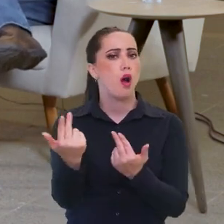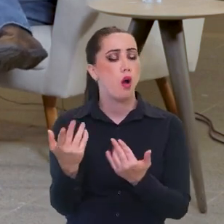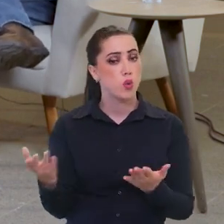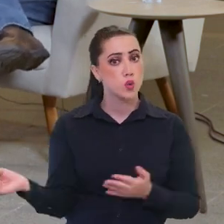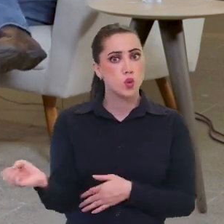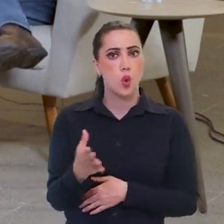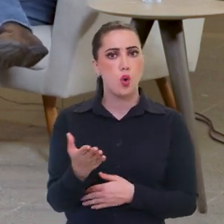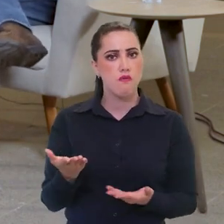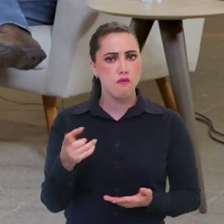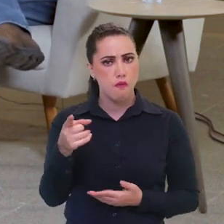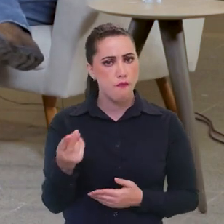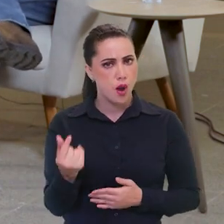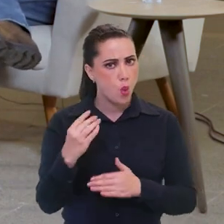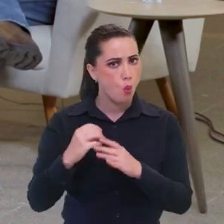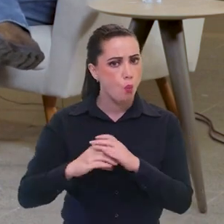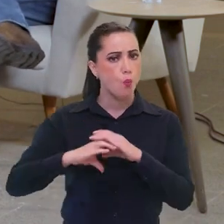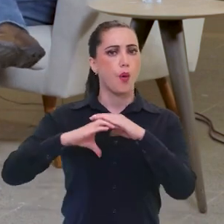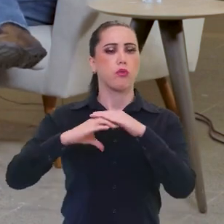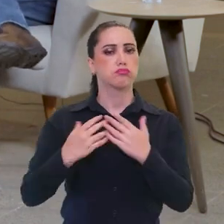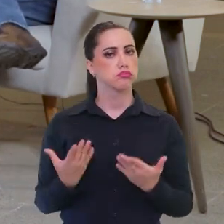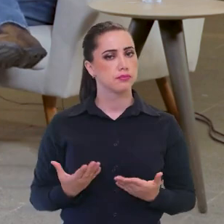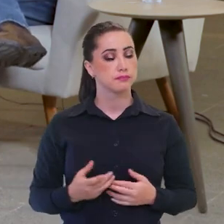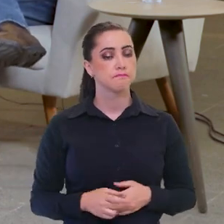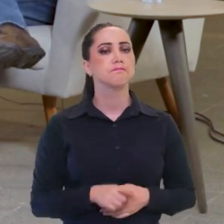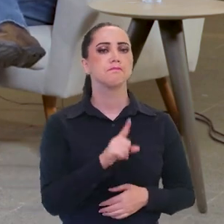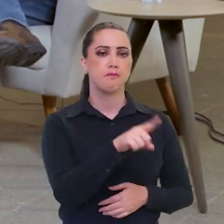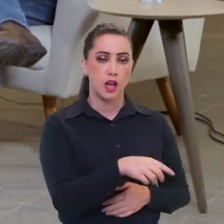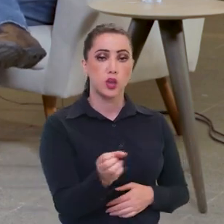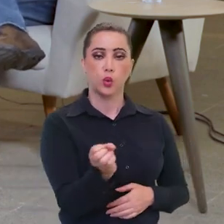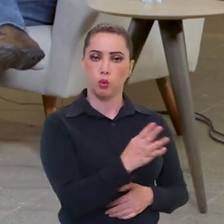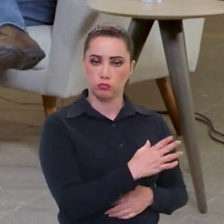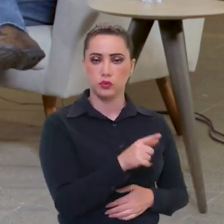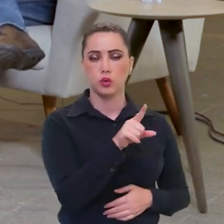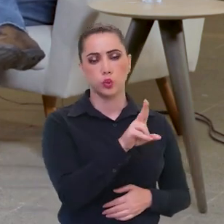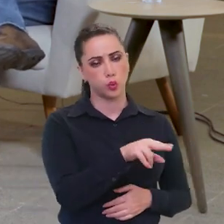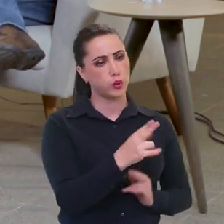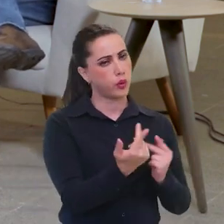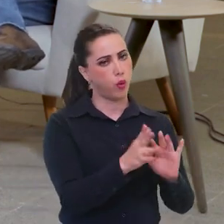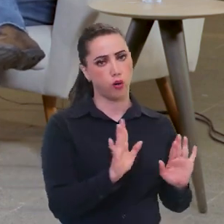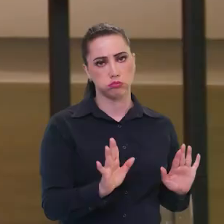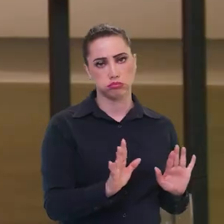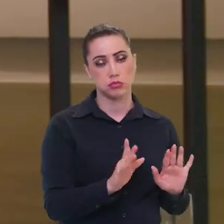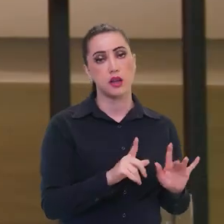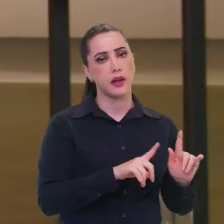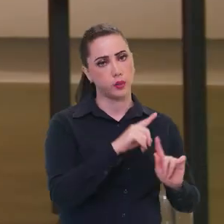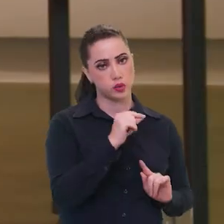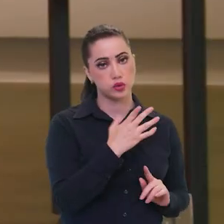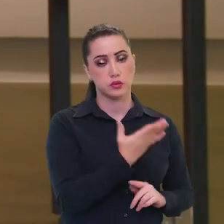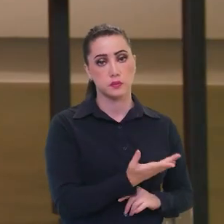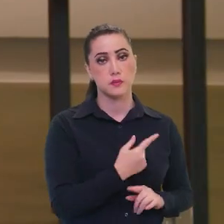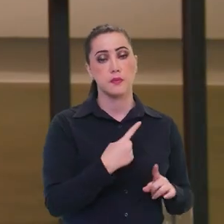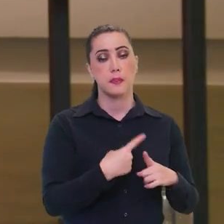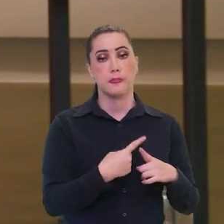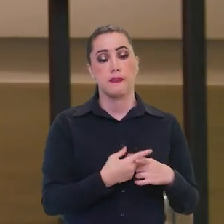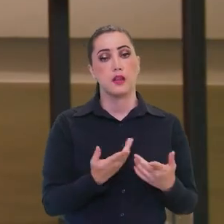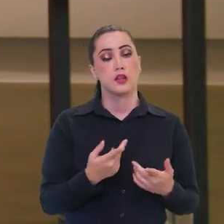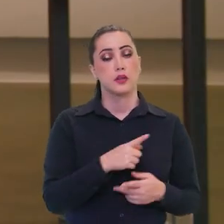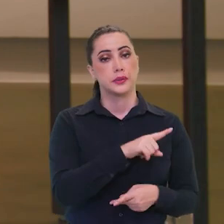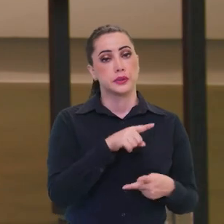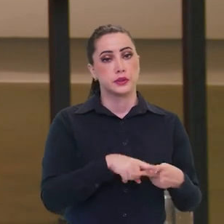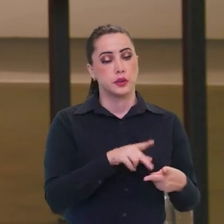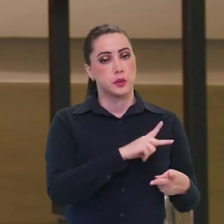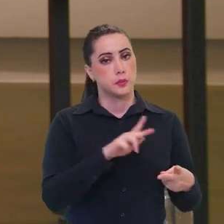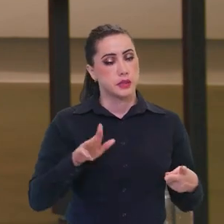à cultura. É inédito, é inédito. Duas coisas. O presidente Lula cumpre aí nesse momento, quando ele traz de volta o Ministério da